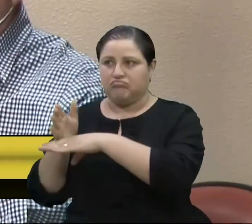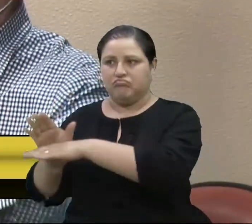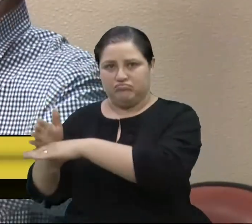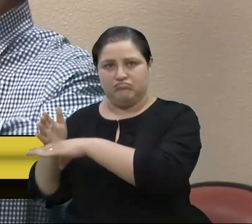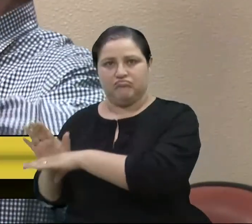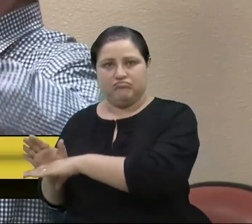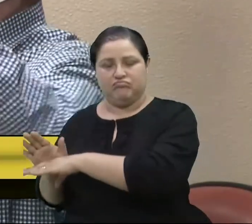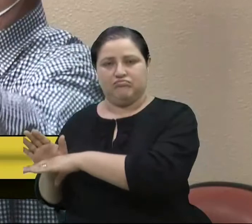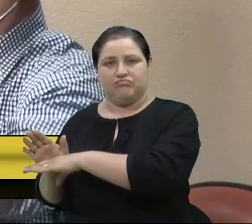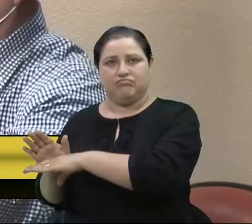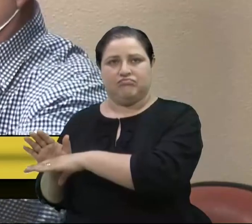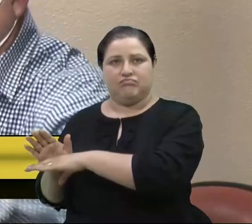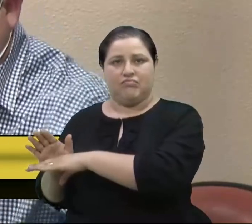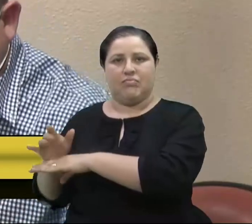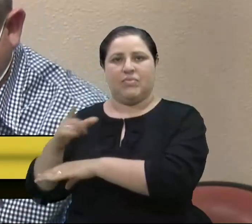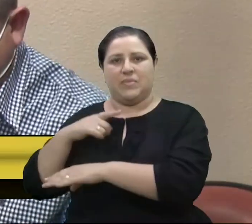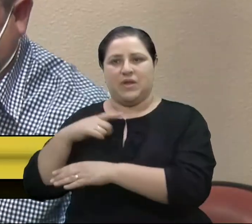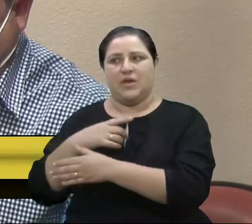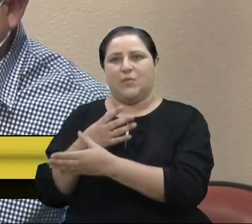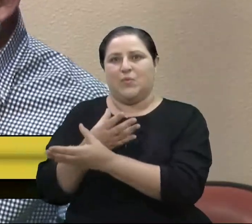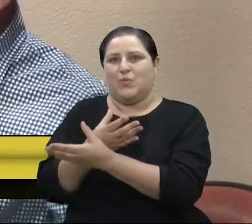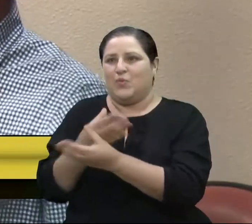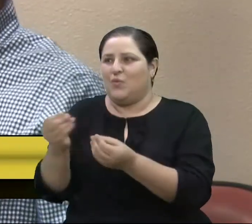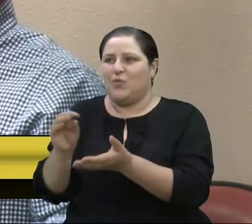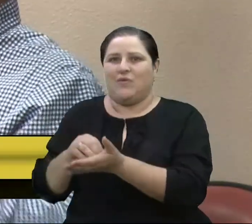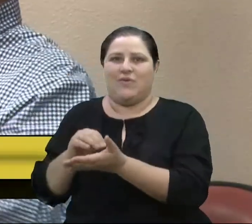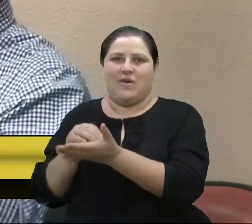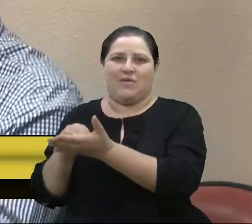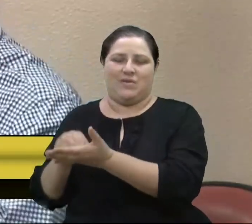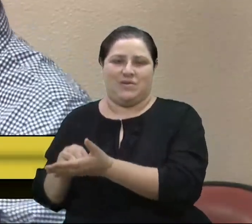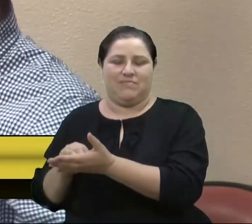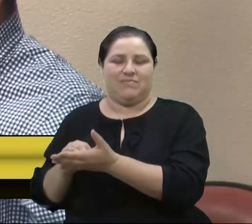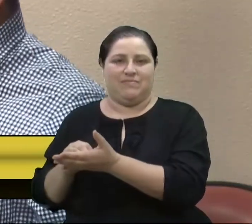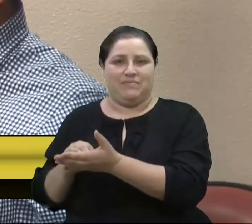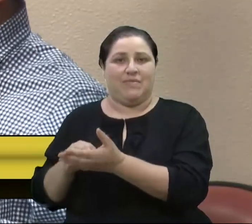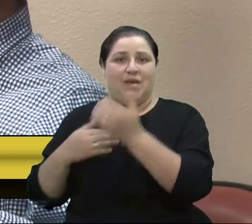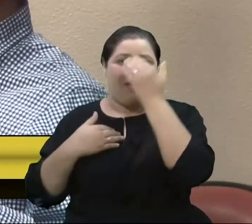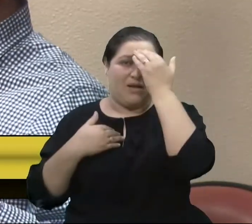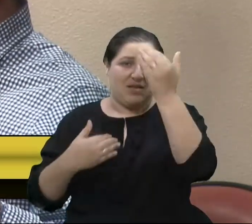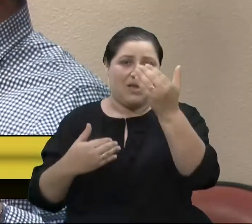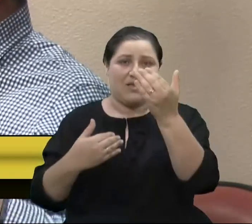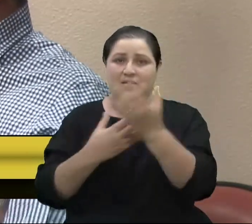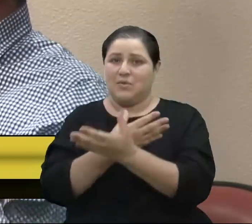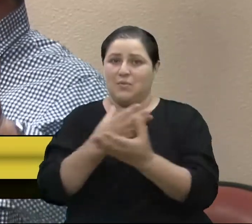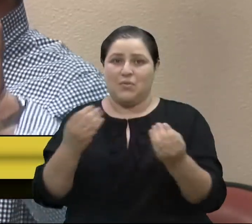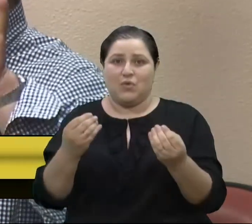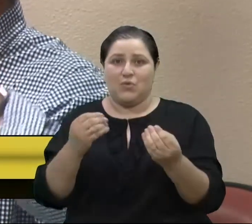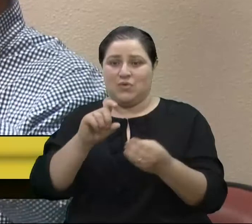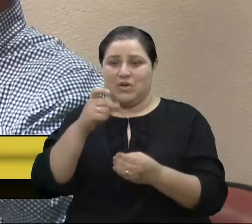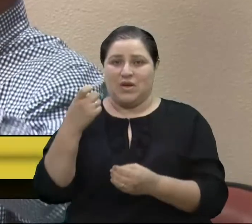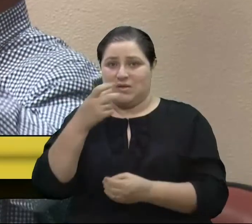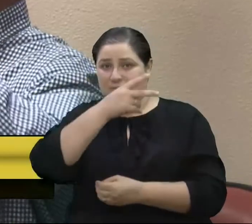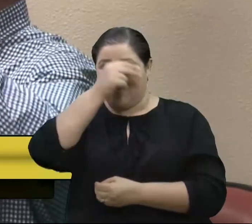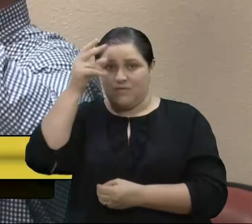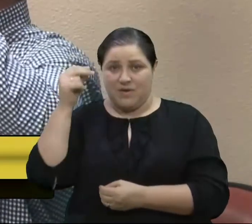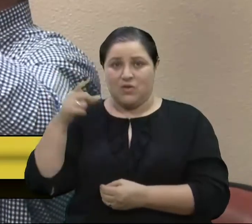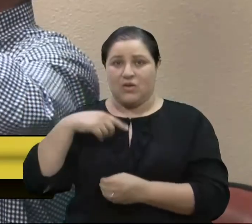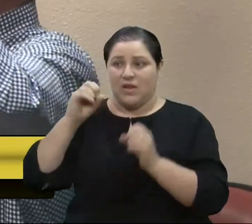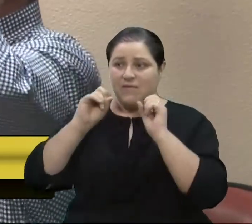porém, é muito maior. Temos que agradecer a vários prefeitos que nos antecederam, que tiveram visões